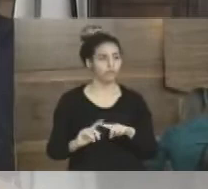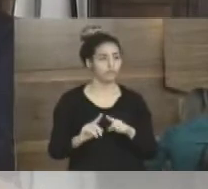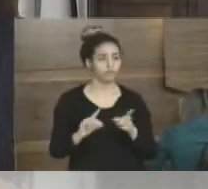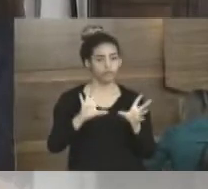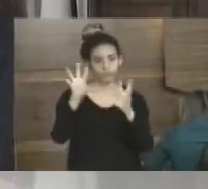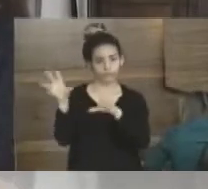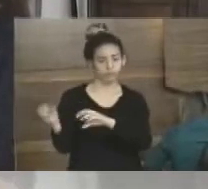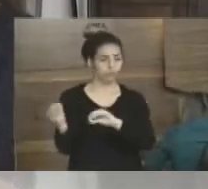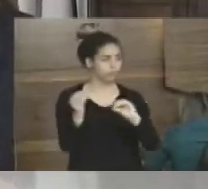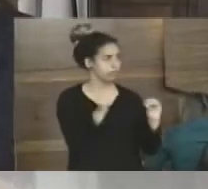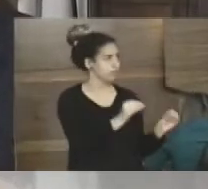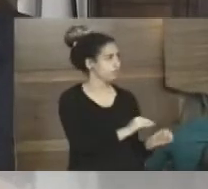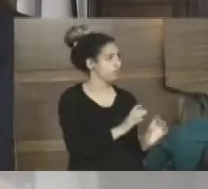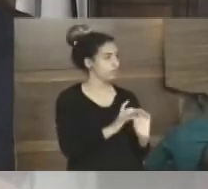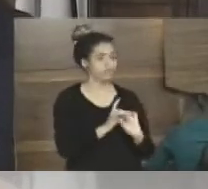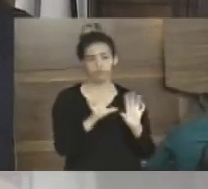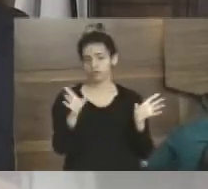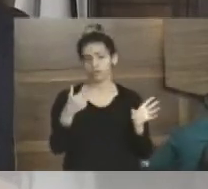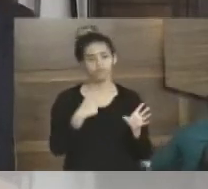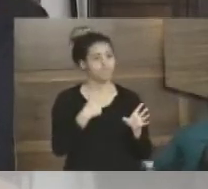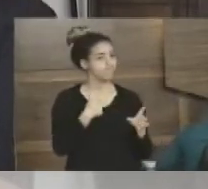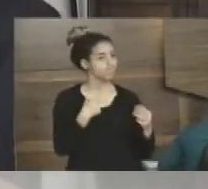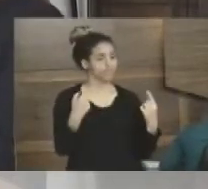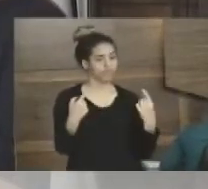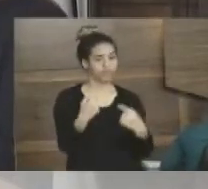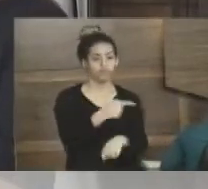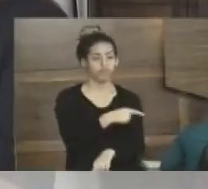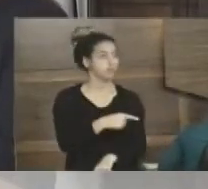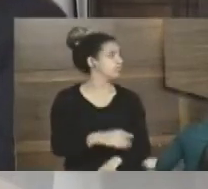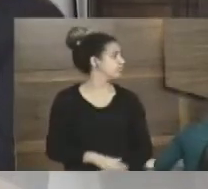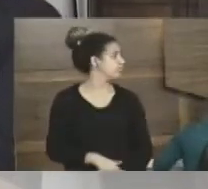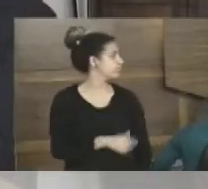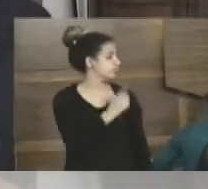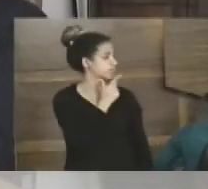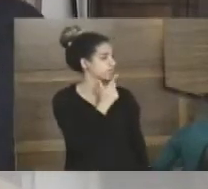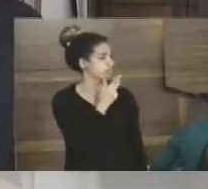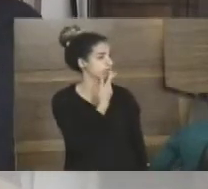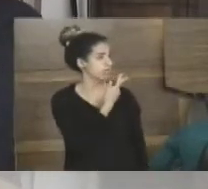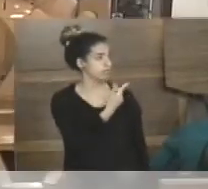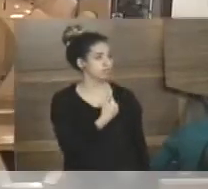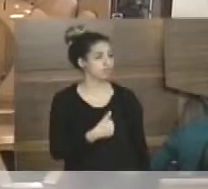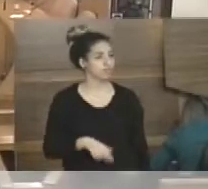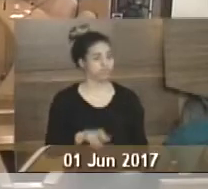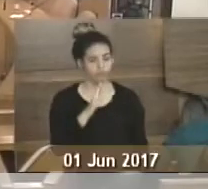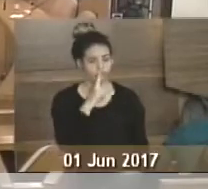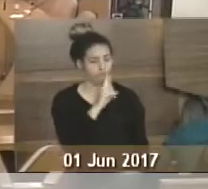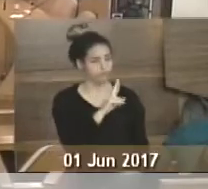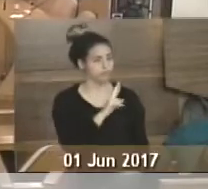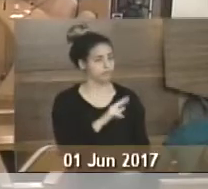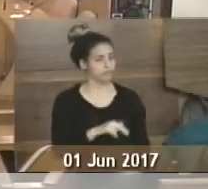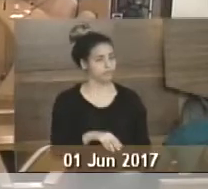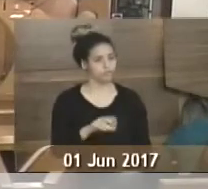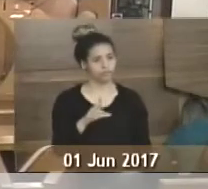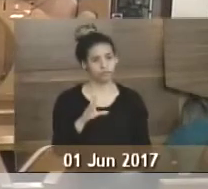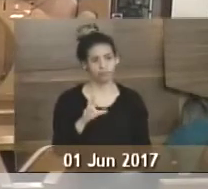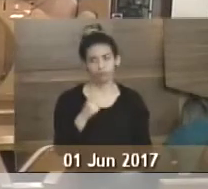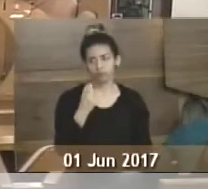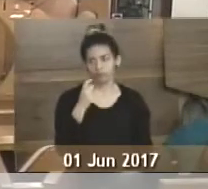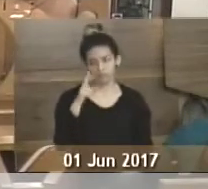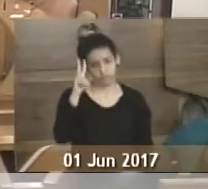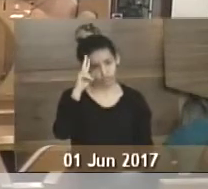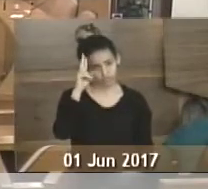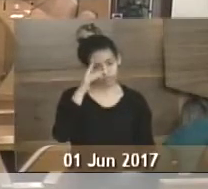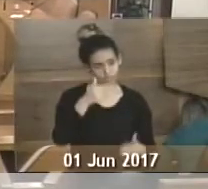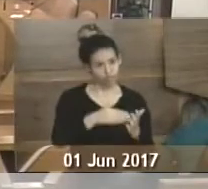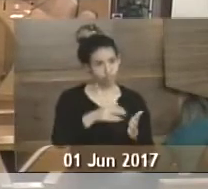agora retirar, entrada liberada, discordo, Canindé. Aqui, eles responderam aqui para mim o seguinte, de segunda a quinta, de